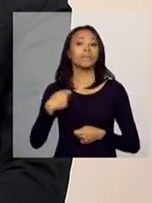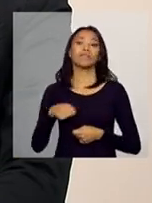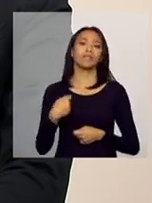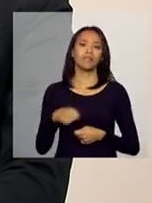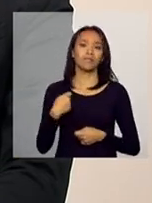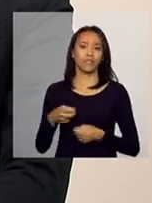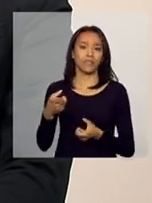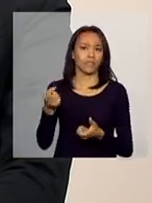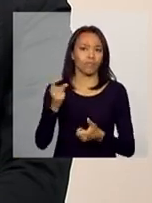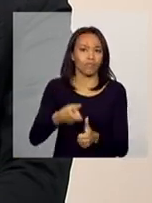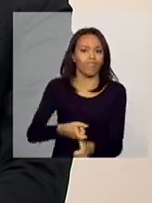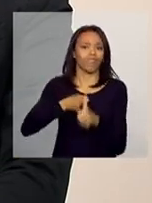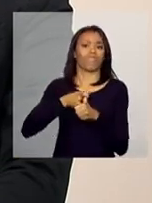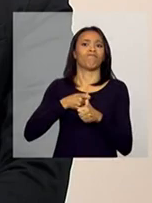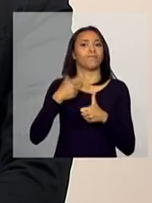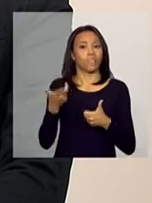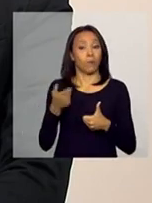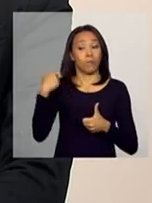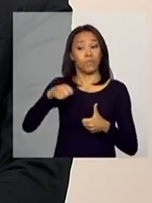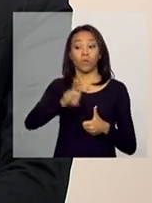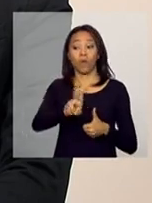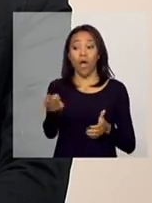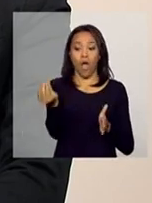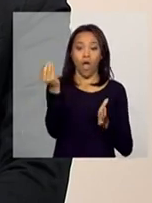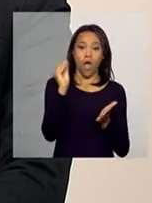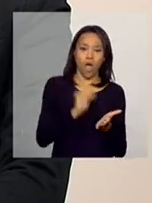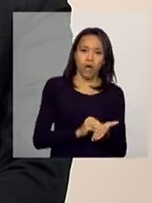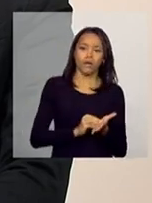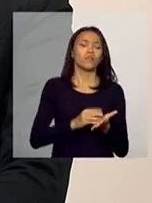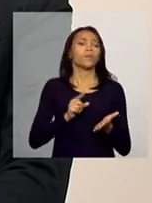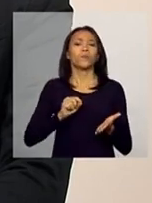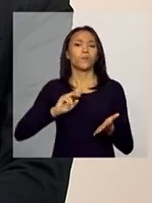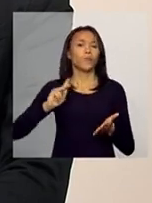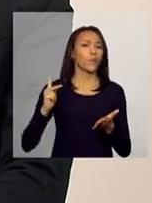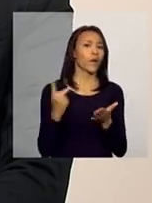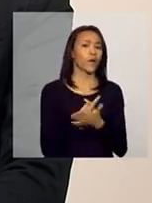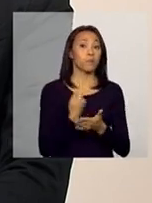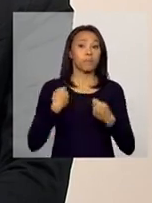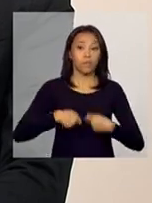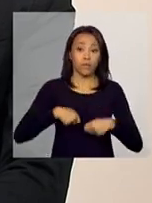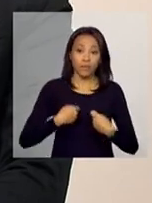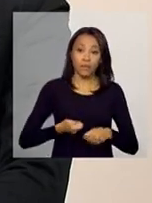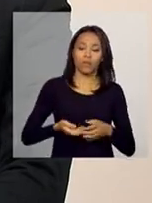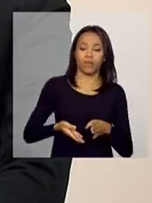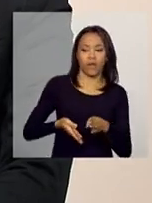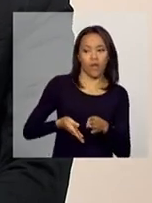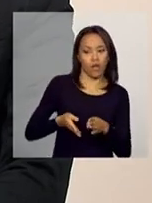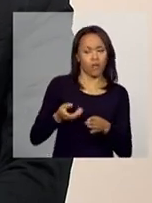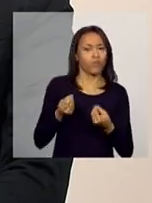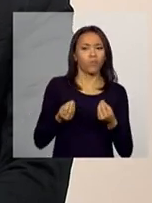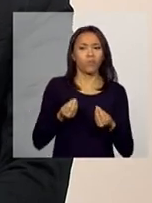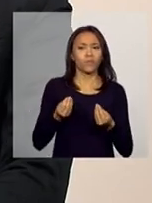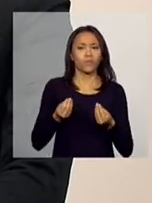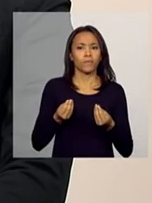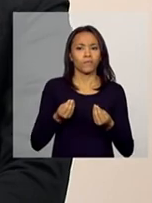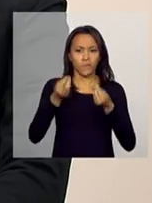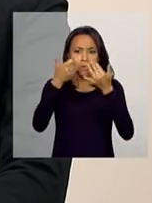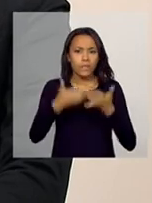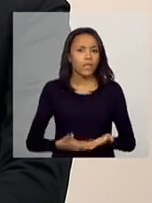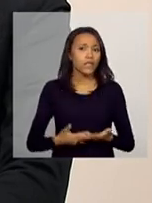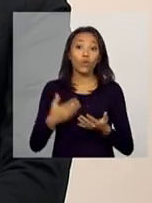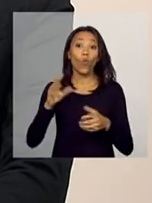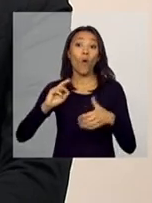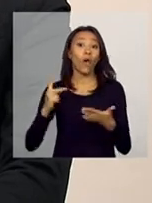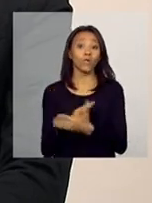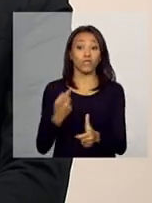dessa suspensão, então deve ser feito o registro do acompanhamento indicando essa necessidade dessa interrupção, da